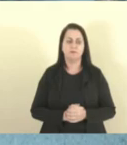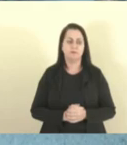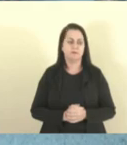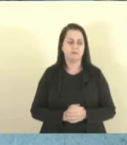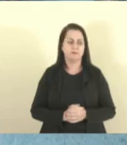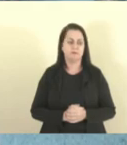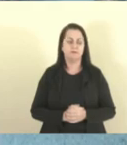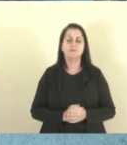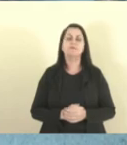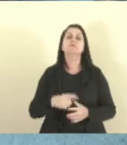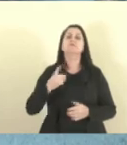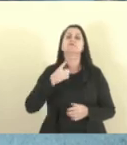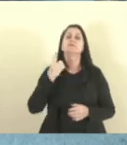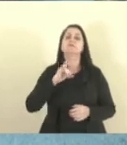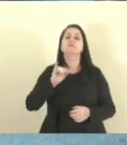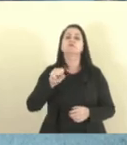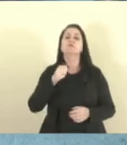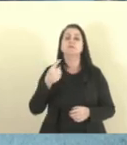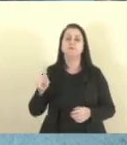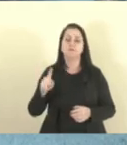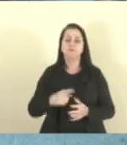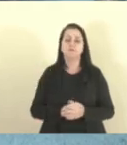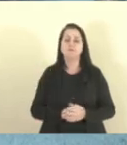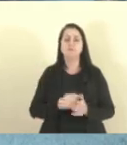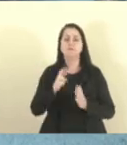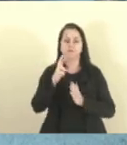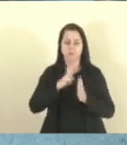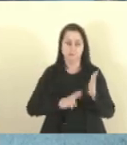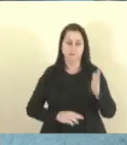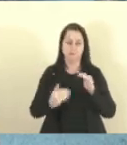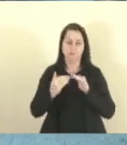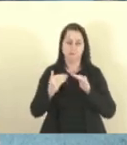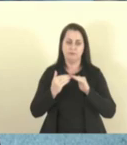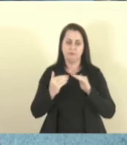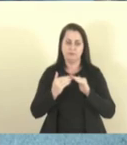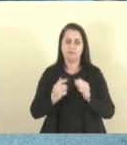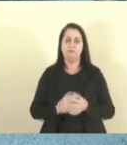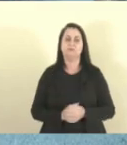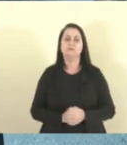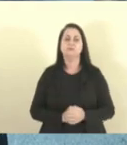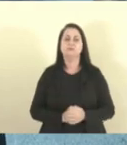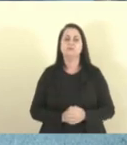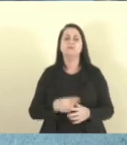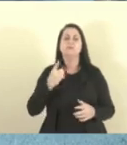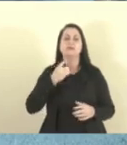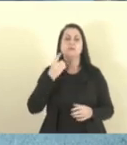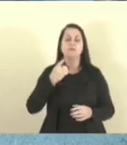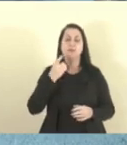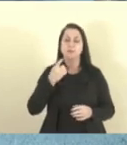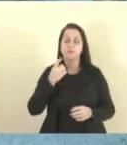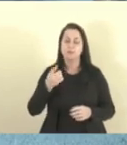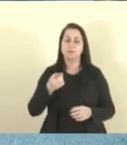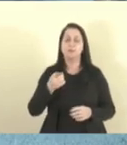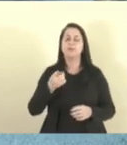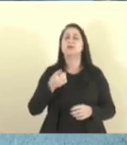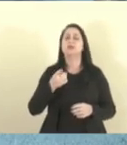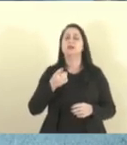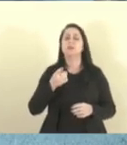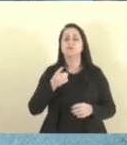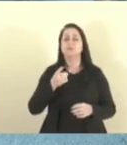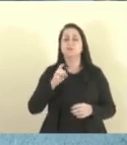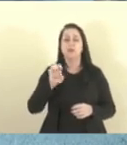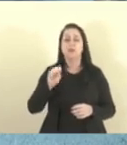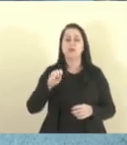Deputado João Cose, com o relator. Deputado João Cose, o relator. Deputado Engenheiro José Esmeraldo.